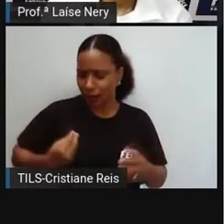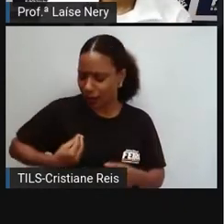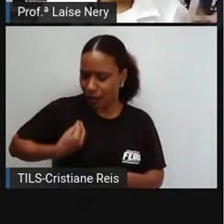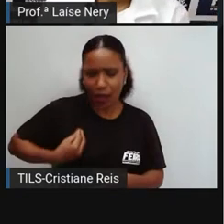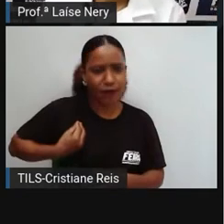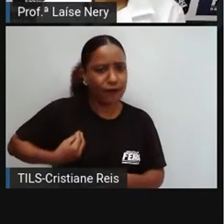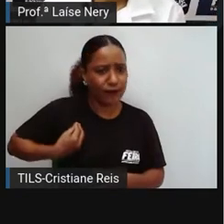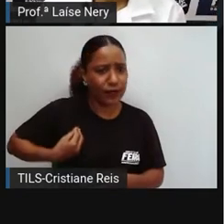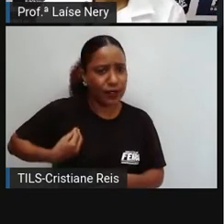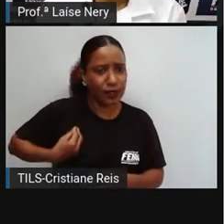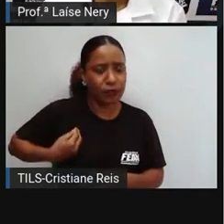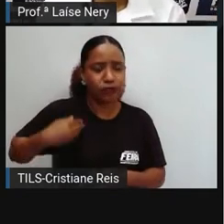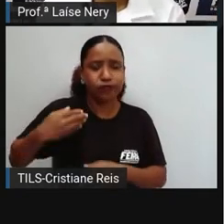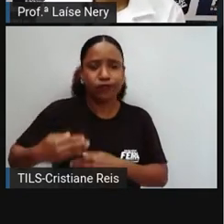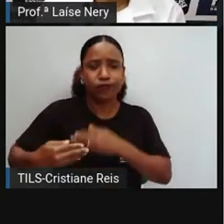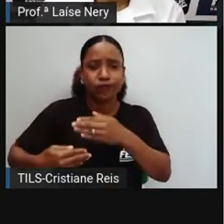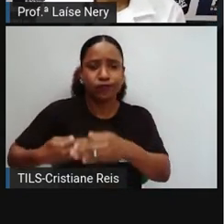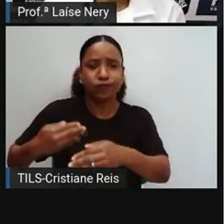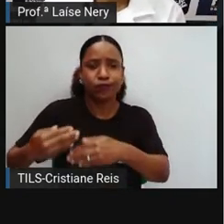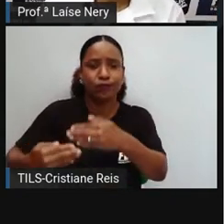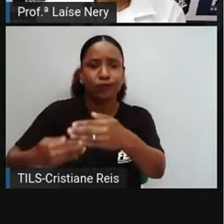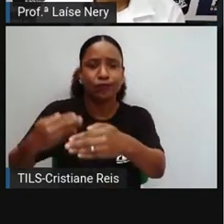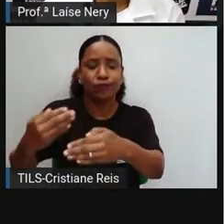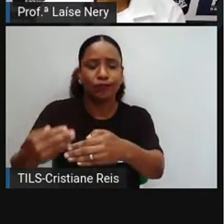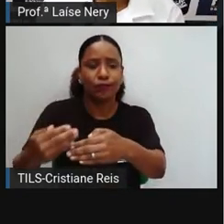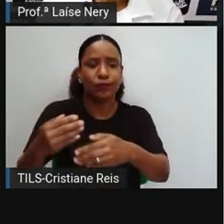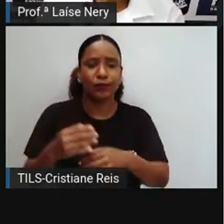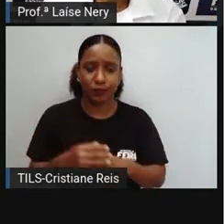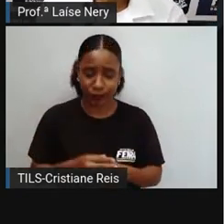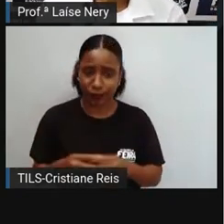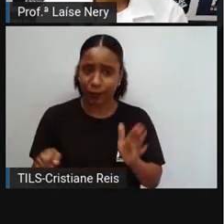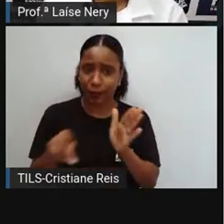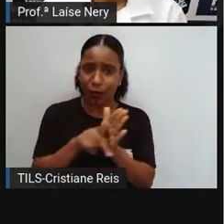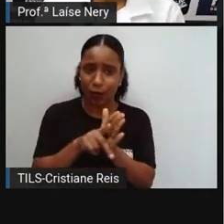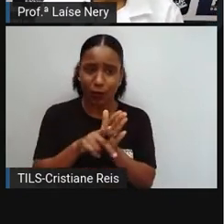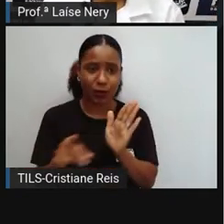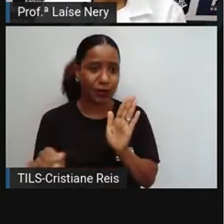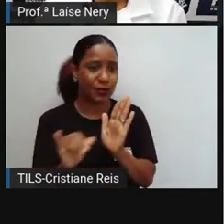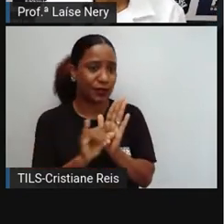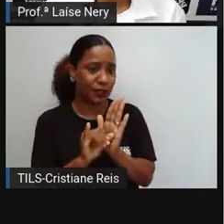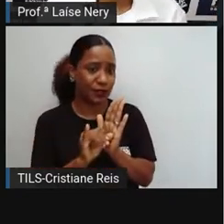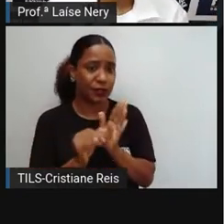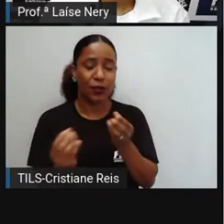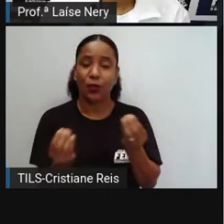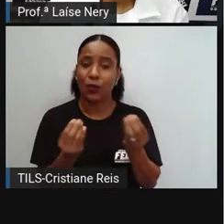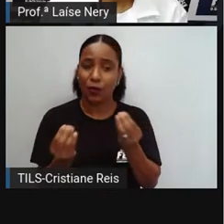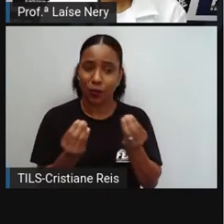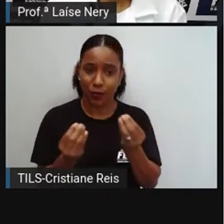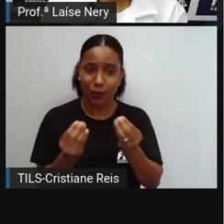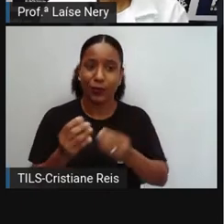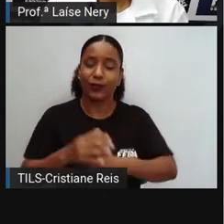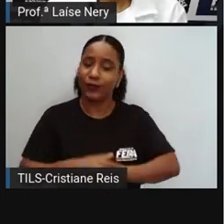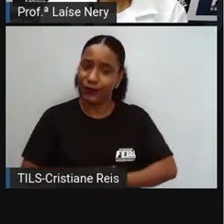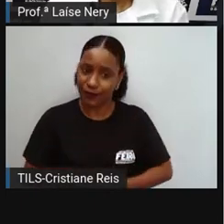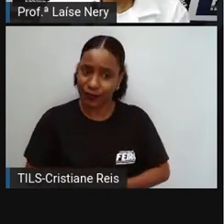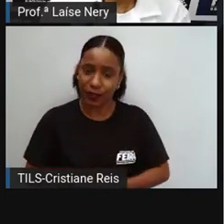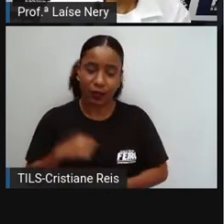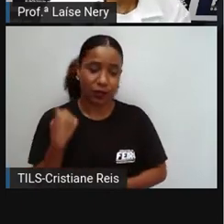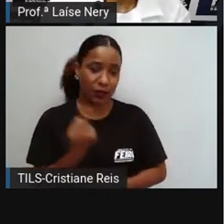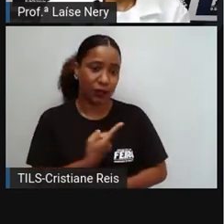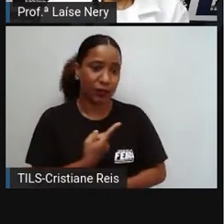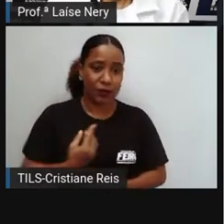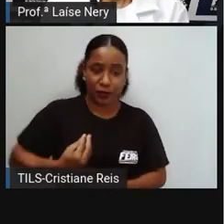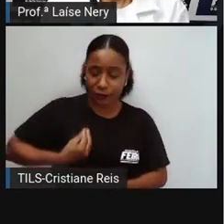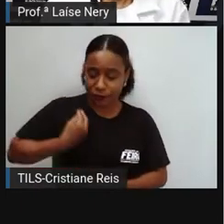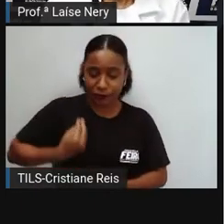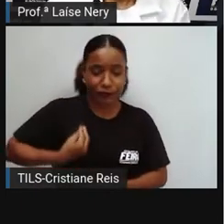As fases da vida também fazem parte da nossa identidade, porque nós passamos por cada fase e vivenciamos